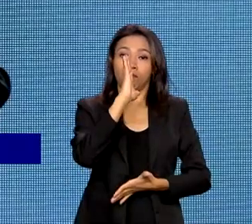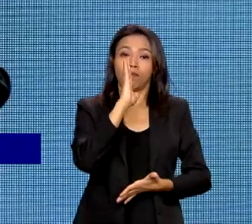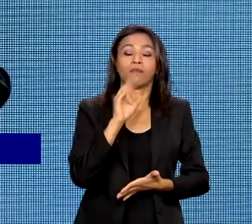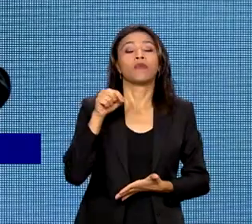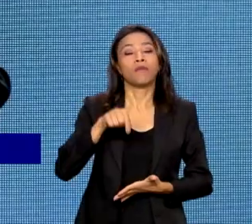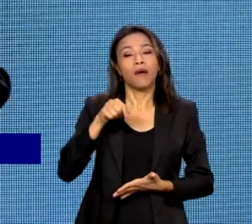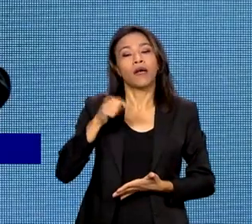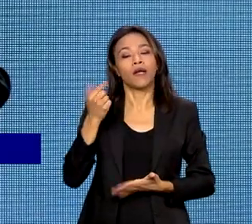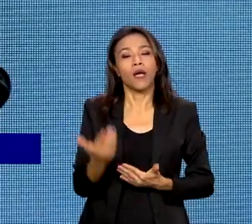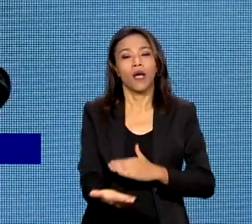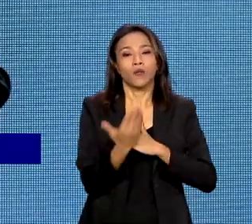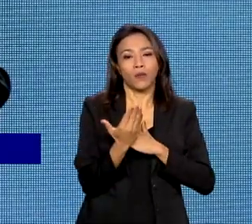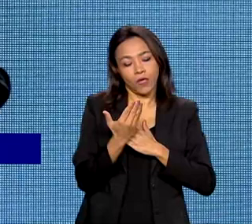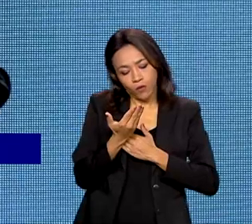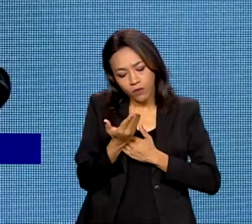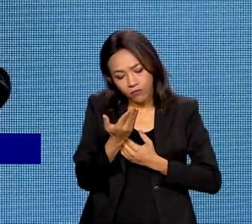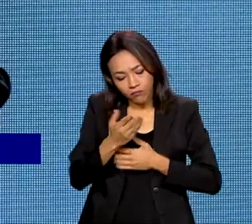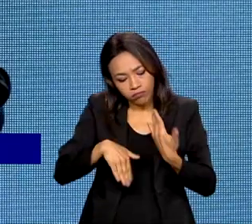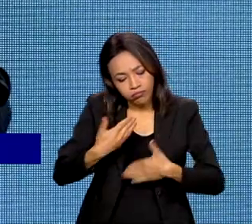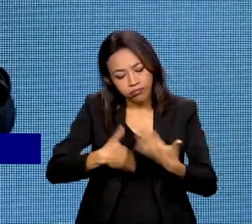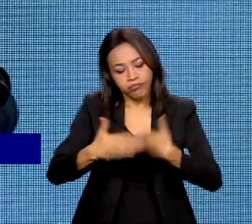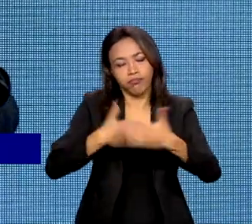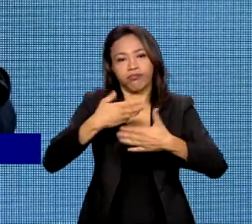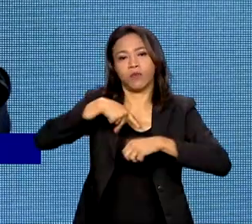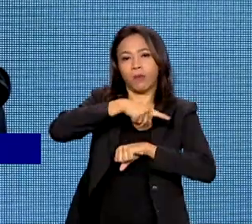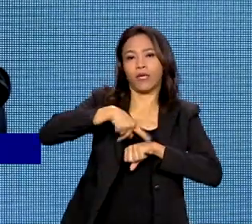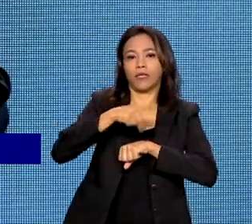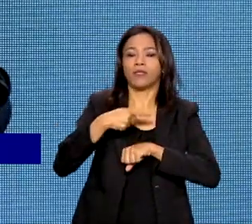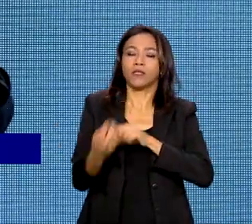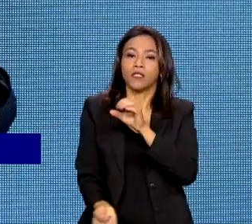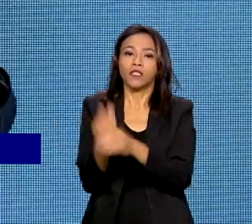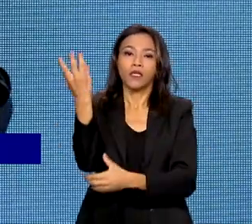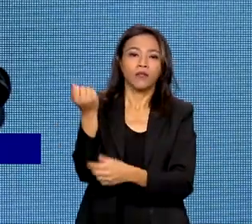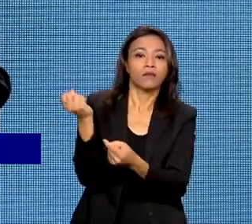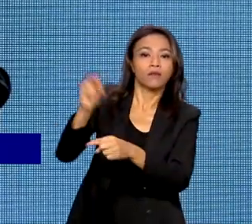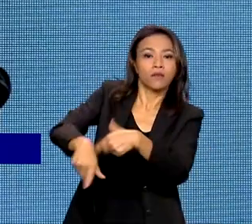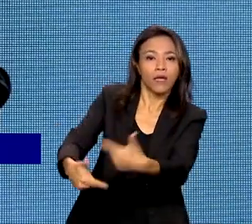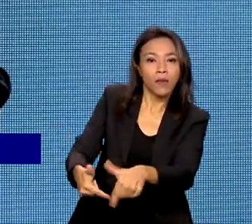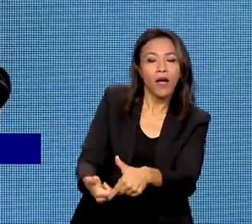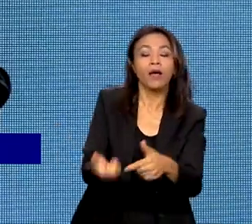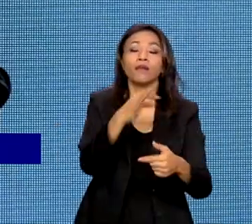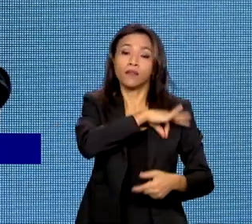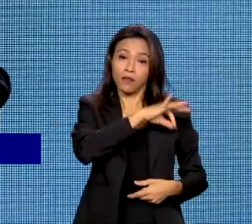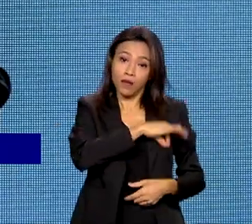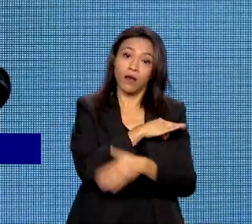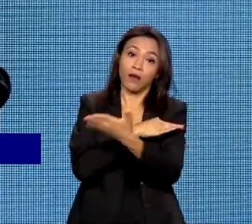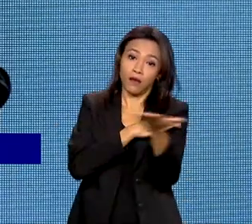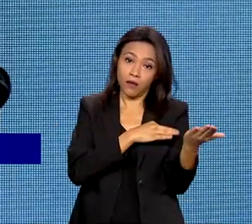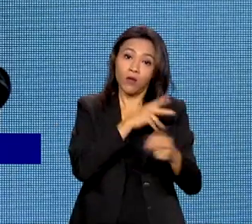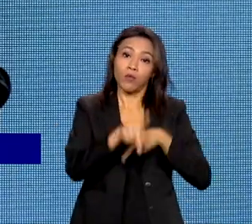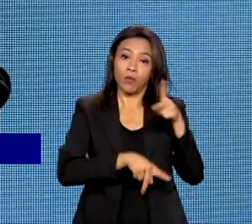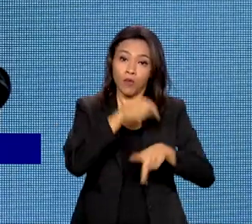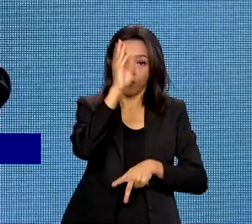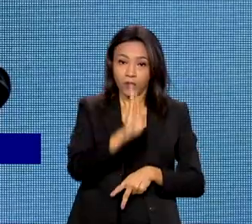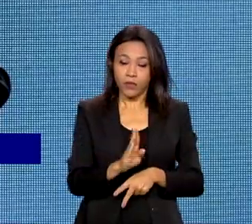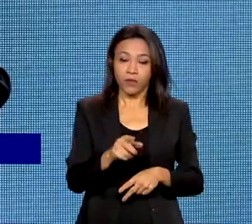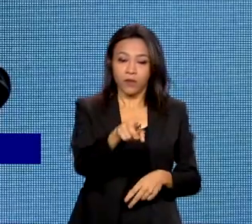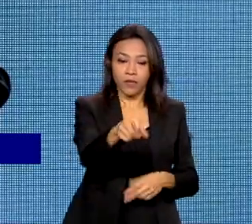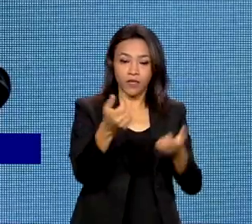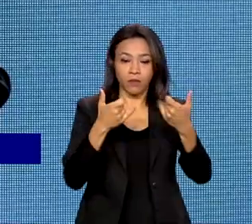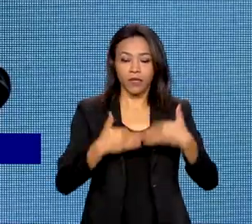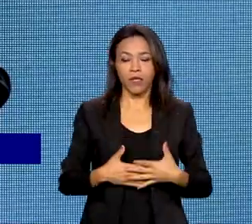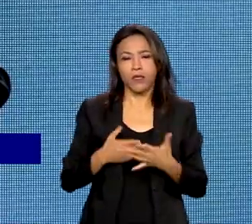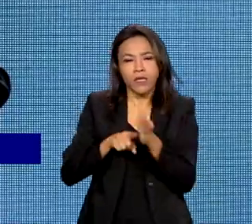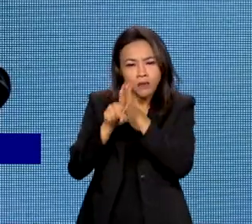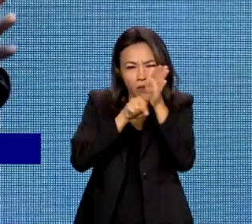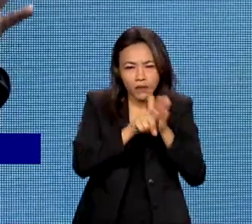para o crescimento da economia do país, gerando emprego e renda para os brasileiros. Os estudos mostram que, em 15